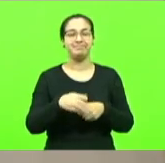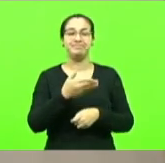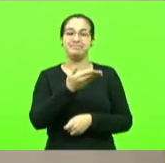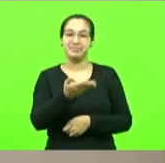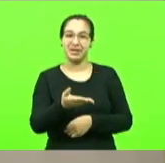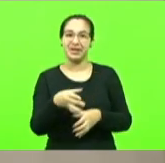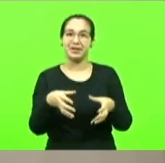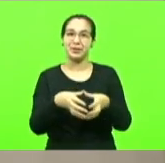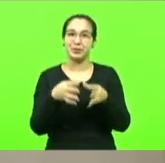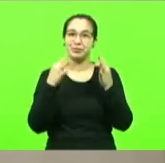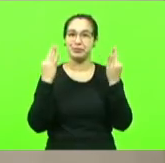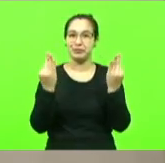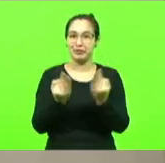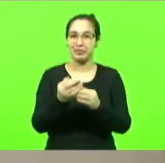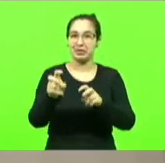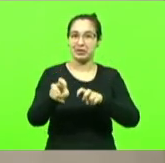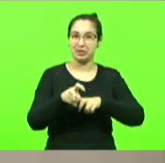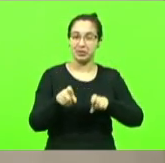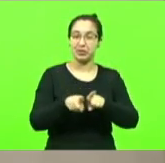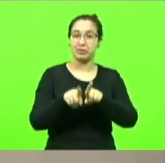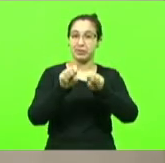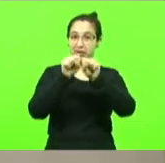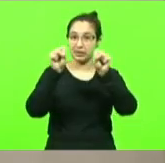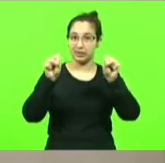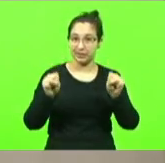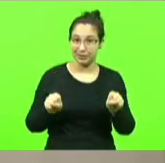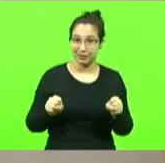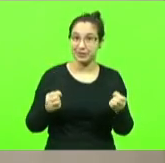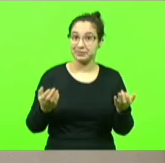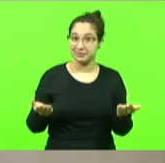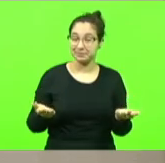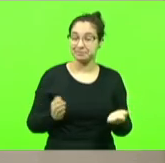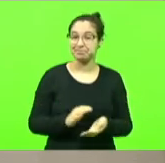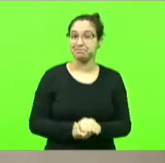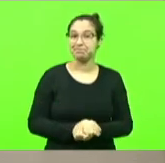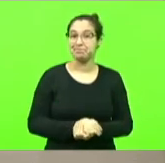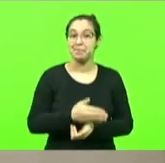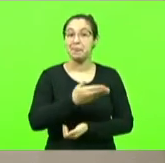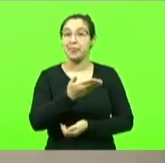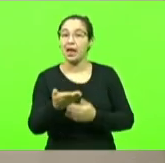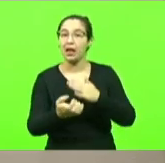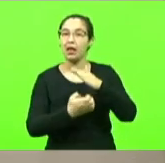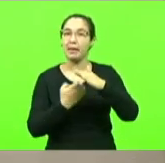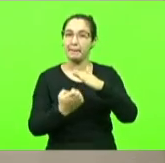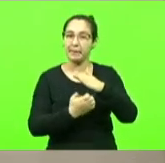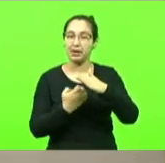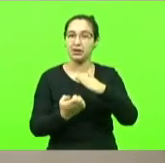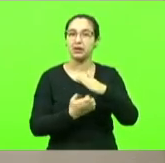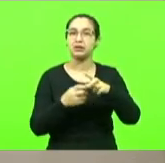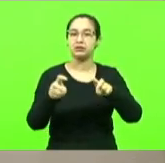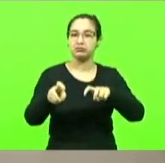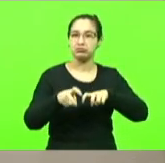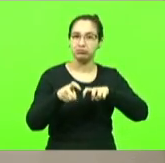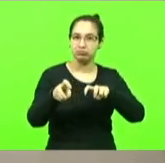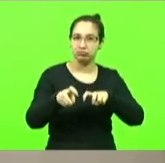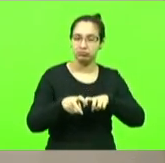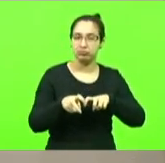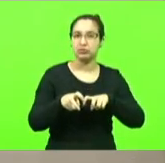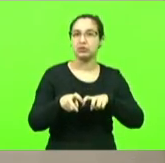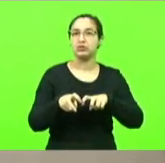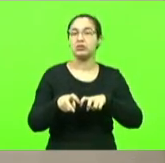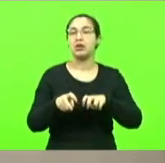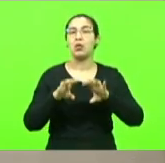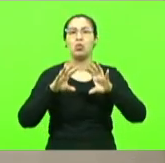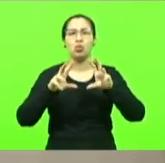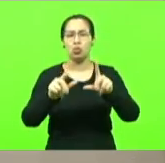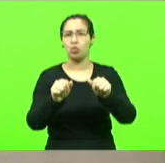próprio sistema porque as cooperativas eu sempre tenho destacado tudo que